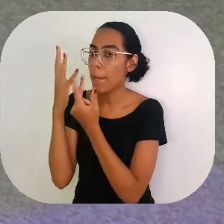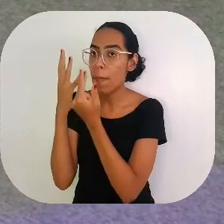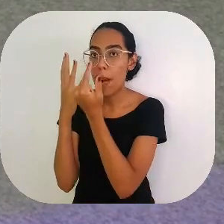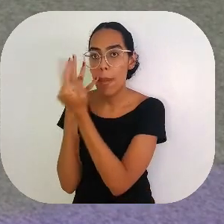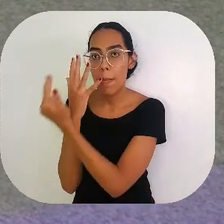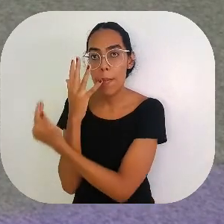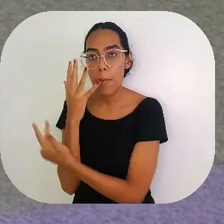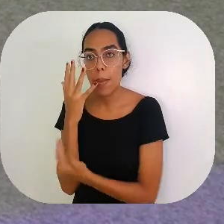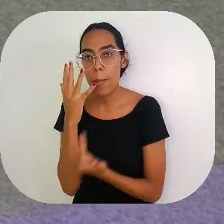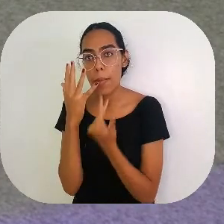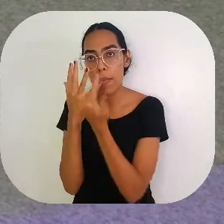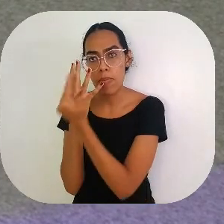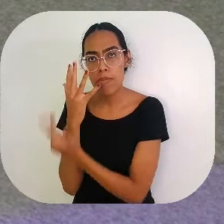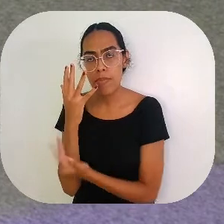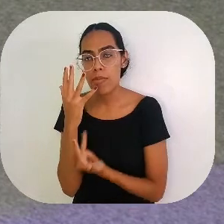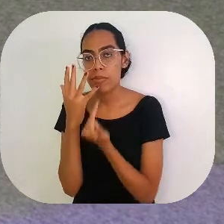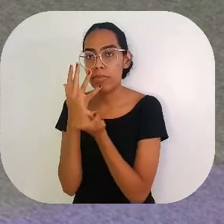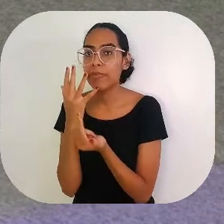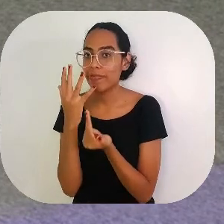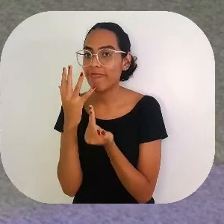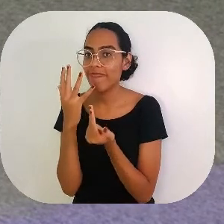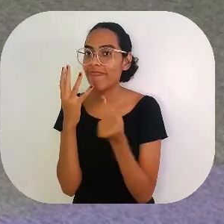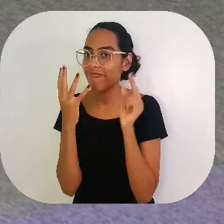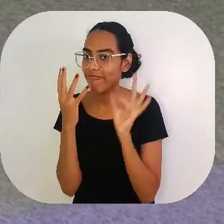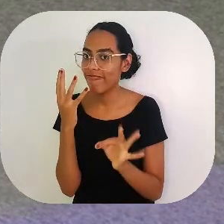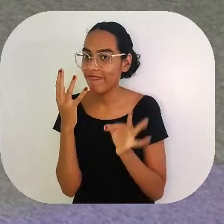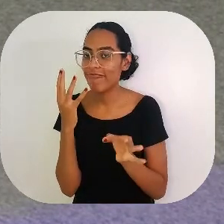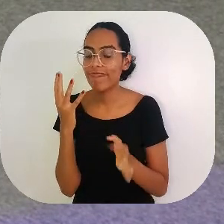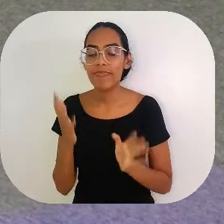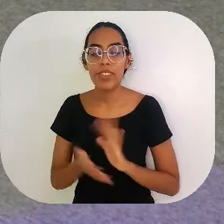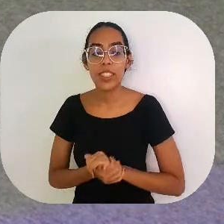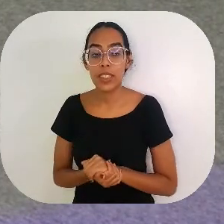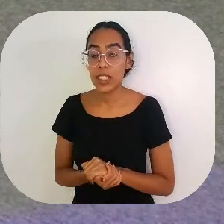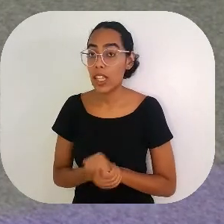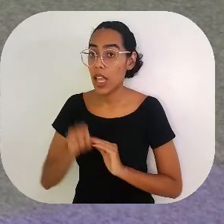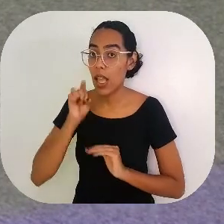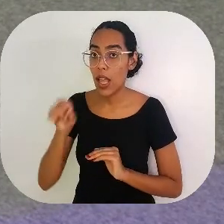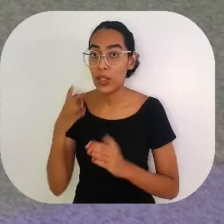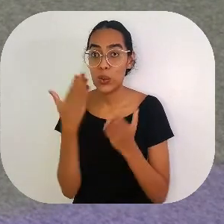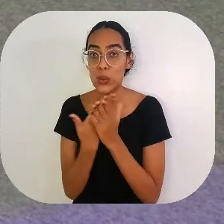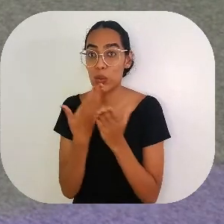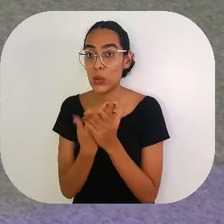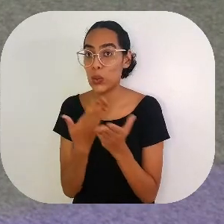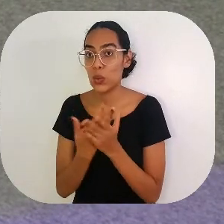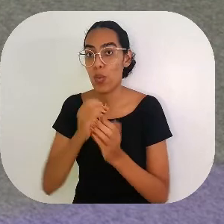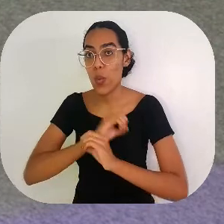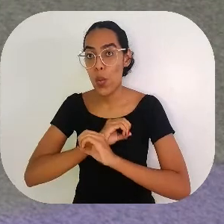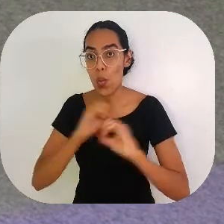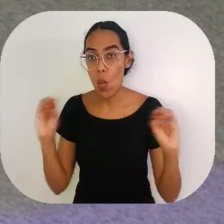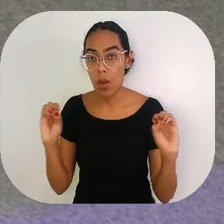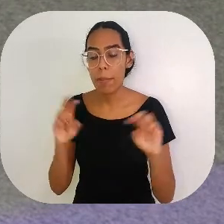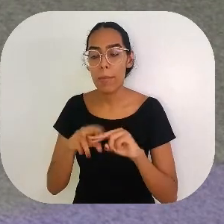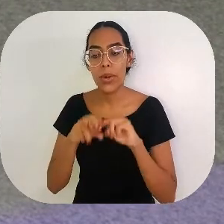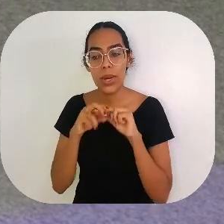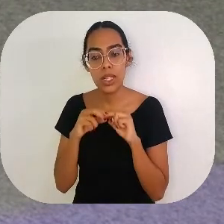árvores, cortar os galinhos das árvores, porque ele não era muito chegado nos estudos. Então, arranjaram esse emprego pra